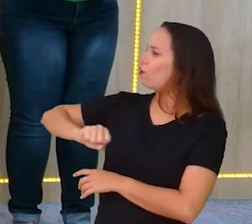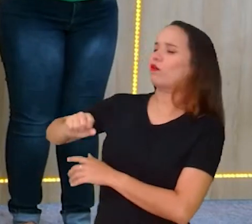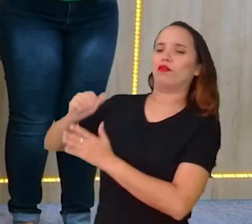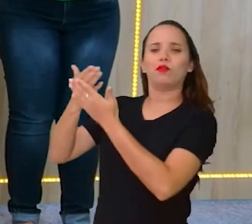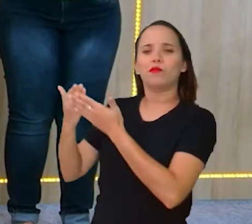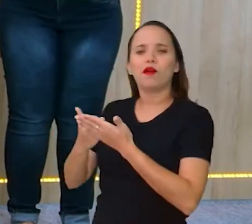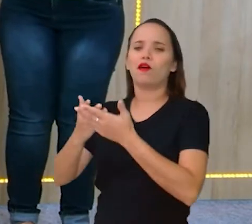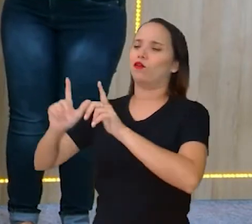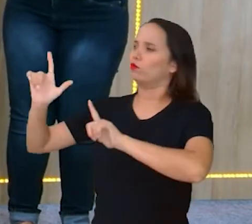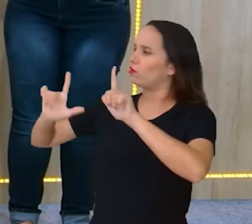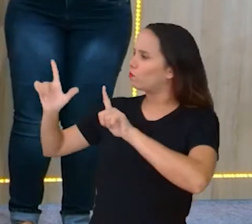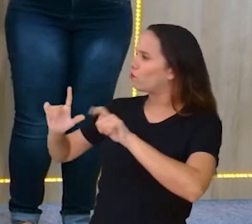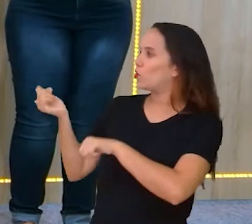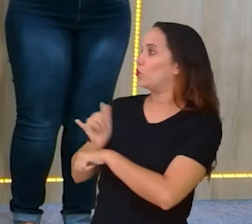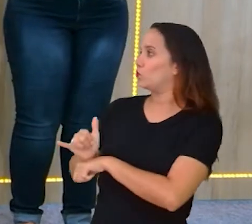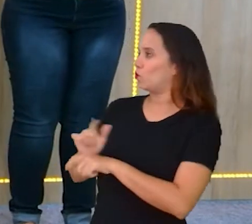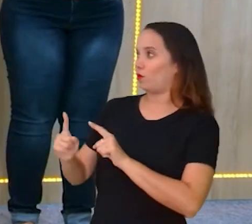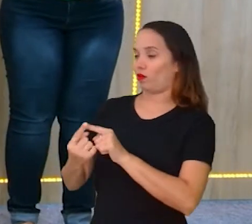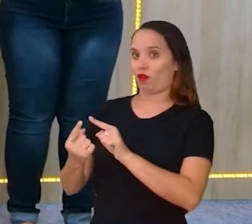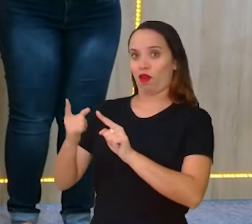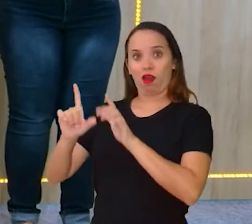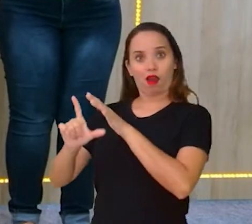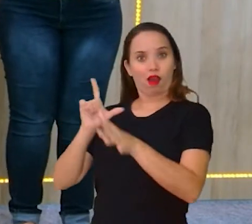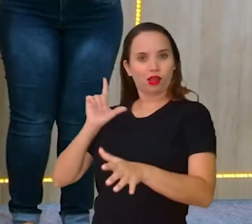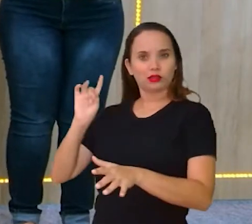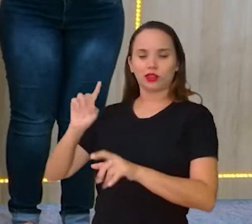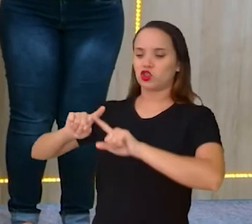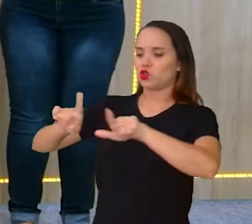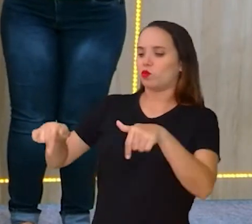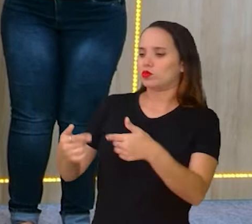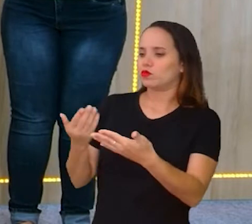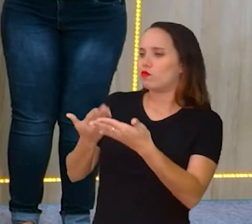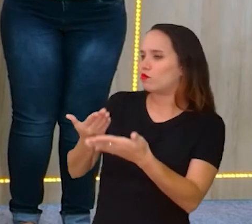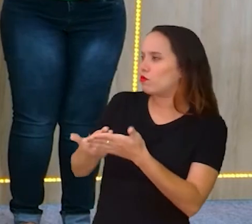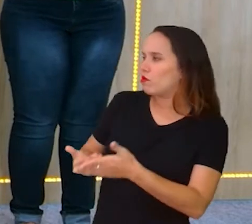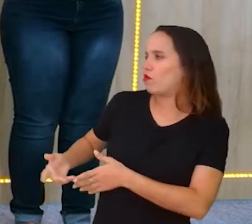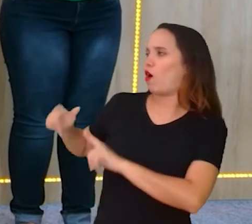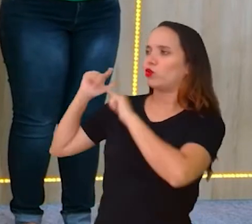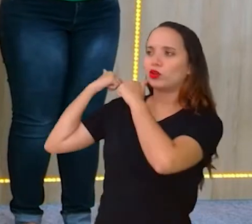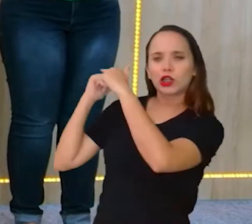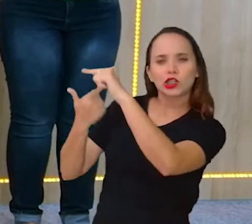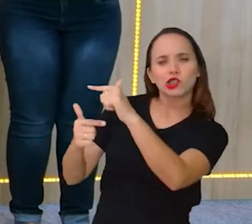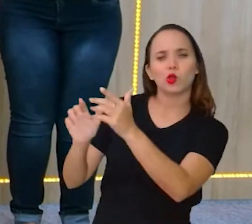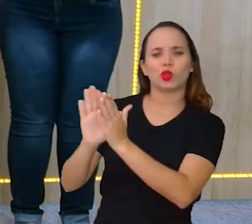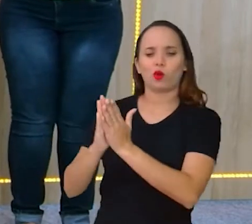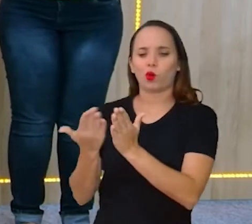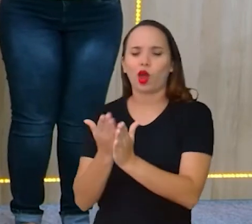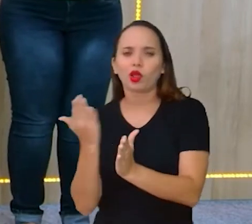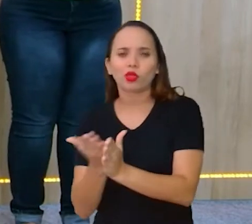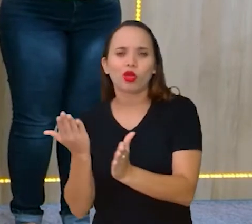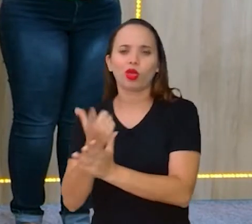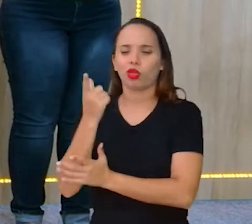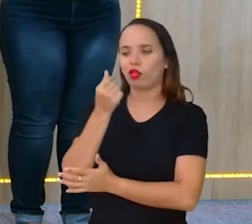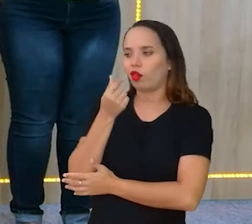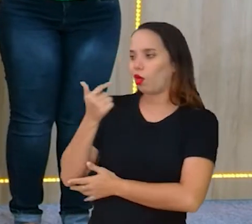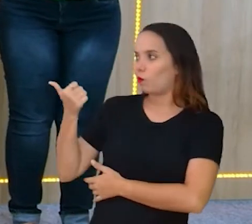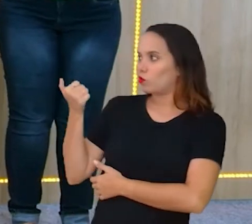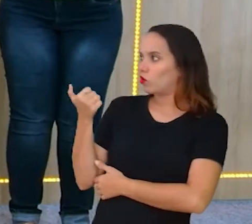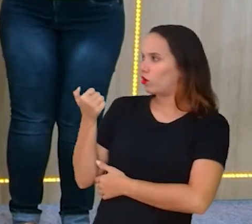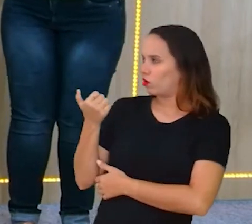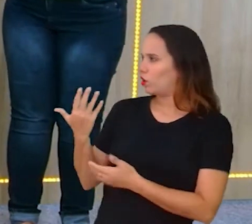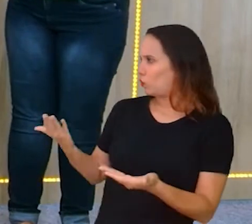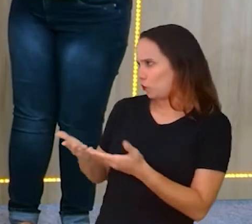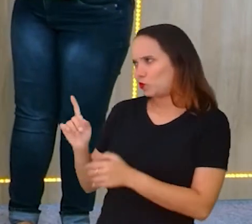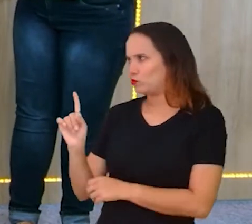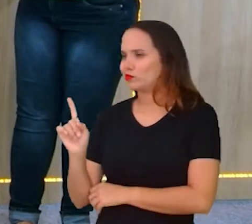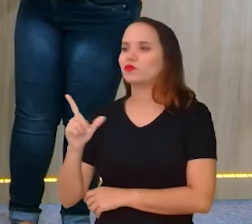de YouTube, antigamente era somente uma sala de aula, aquela bem tradicional, caderno, lápis, caneta, hoje não,